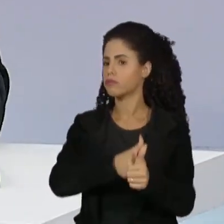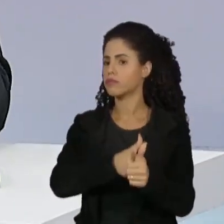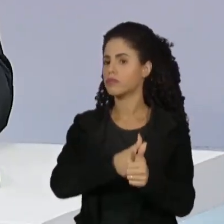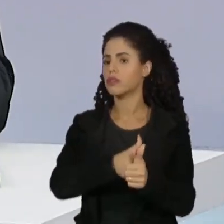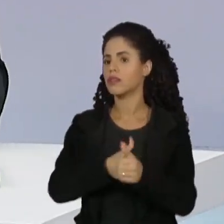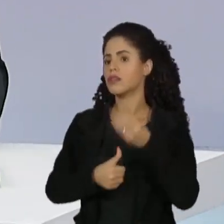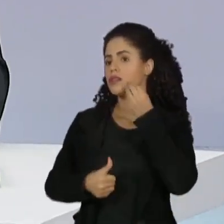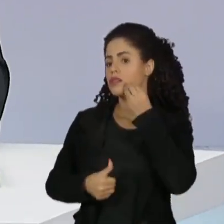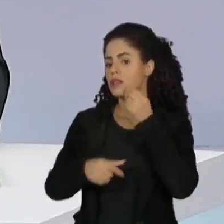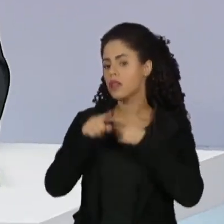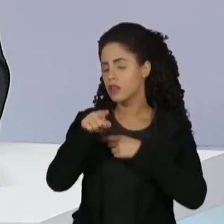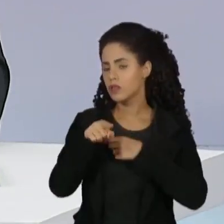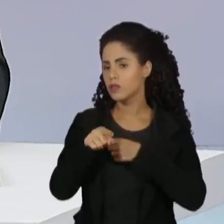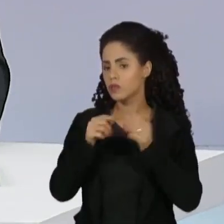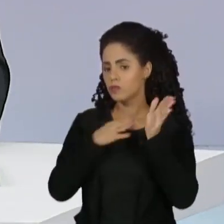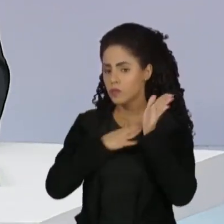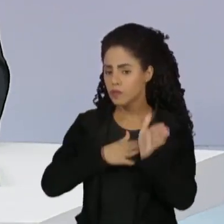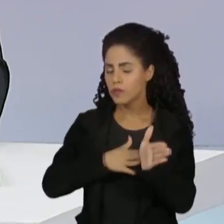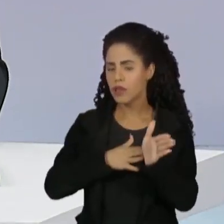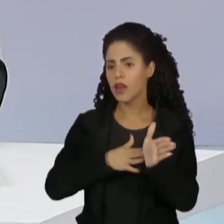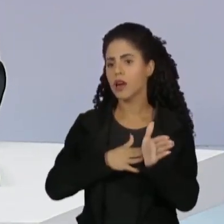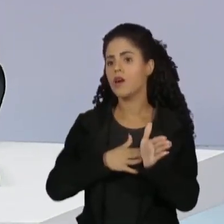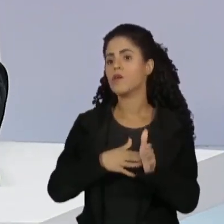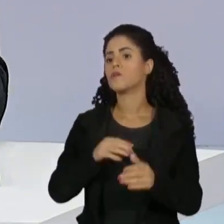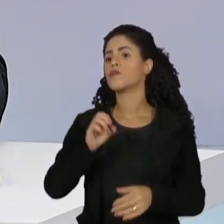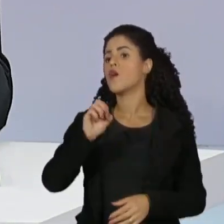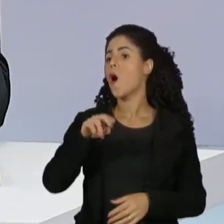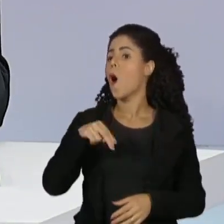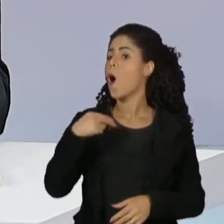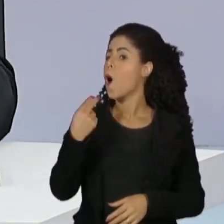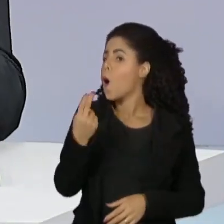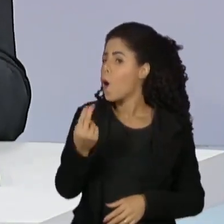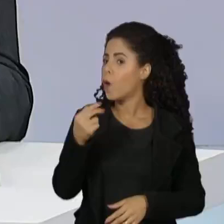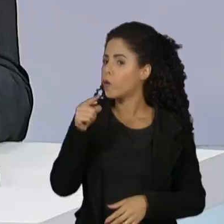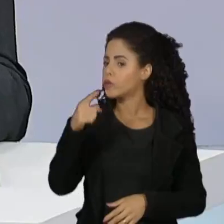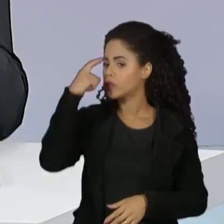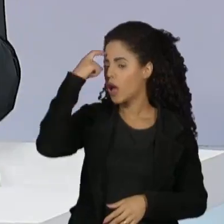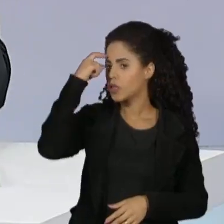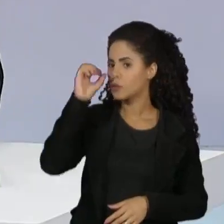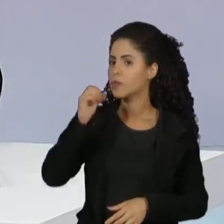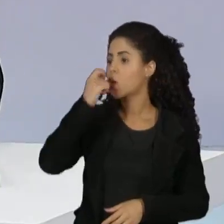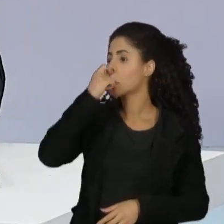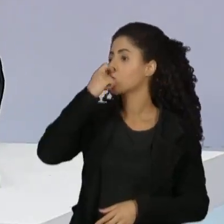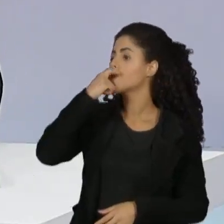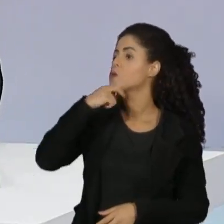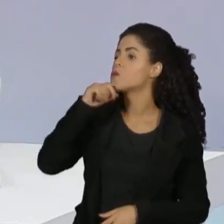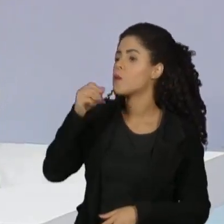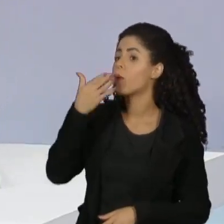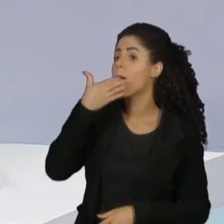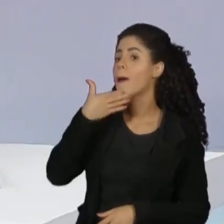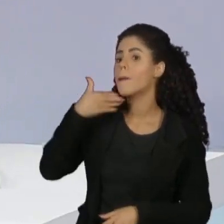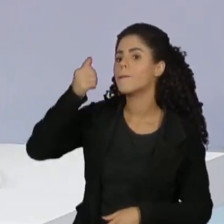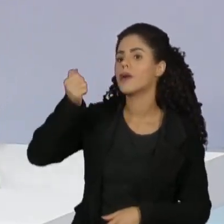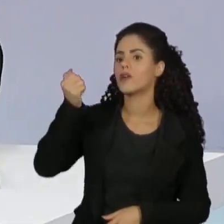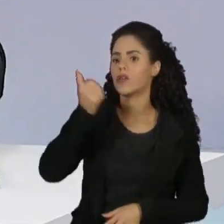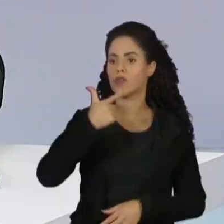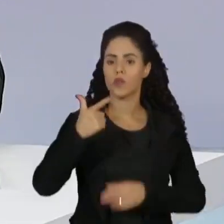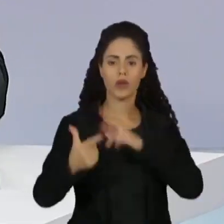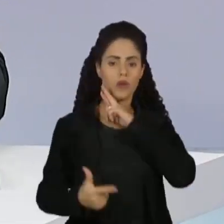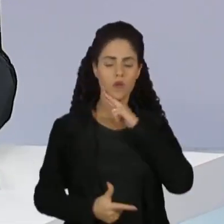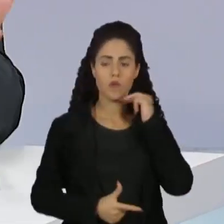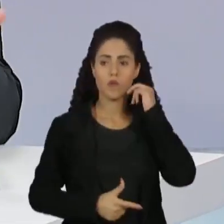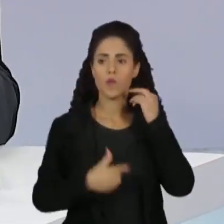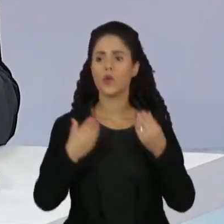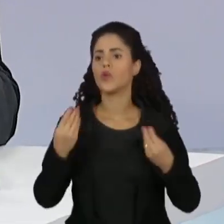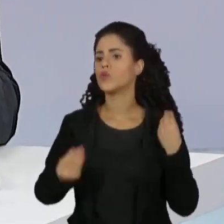risca e essa fidelidade ao presidente da República, ou se o senhor considera de verdade que o Guilherme Boulos é a melhor alternativa para São Paulo, mesmo